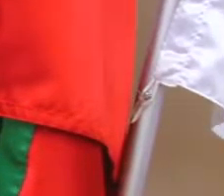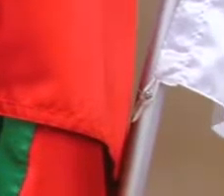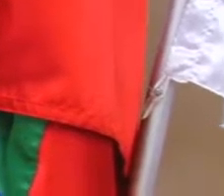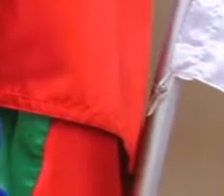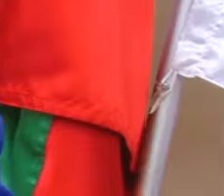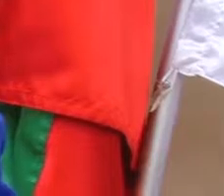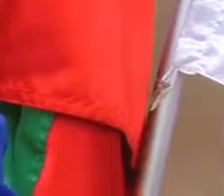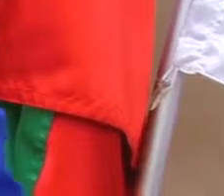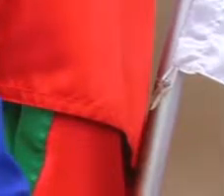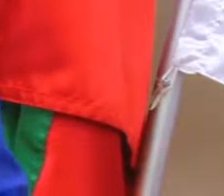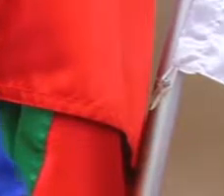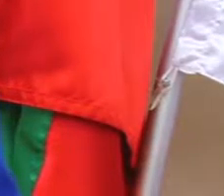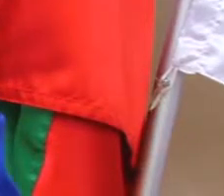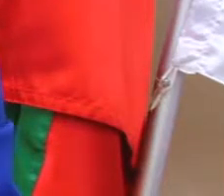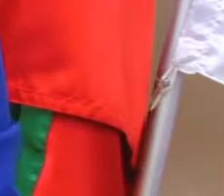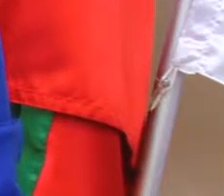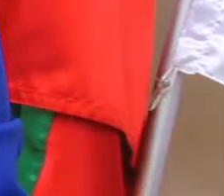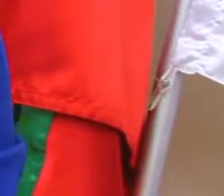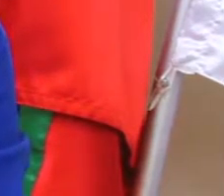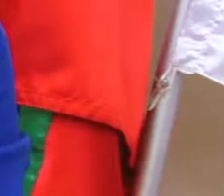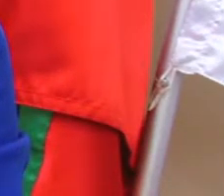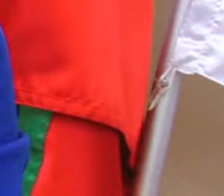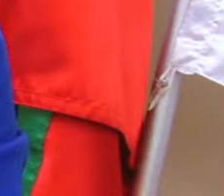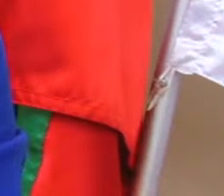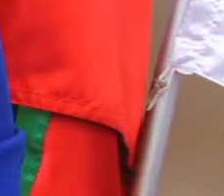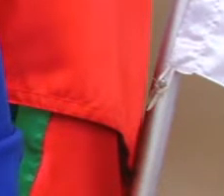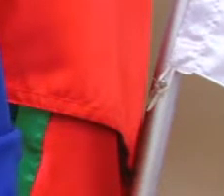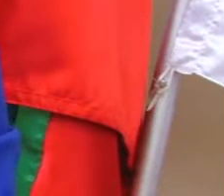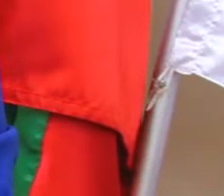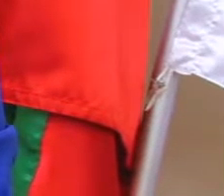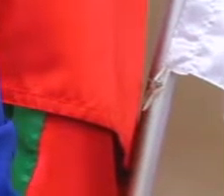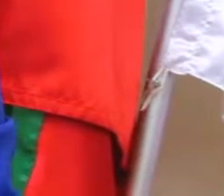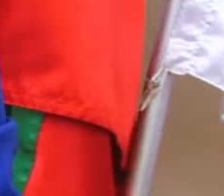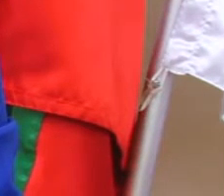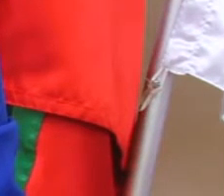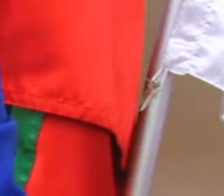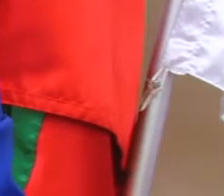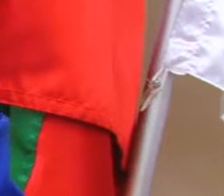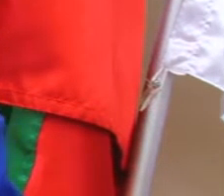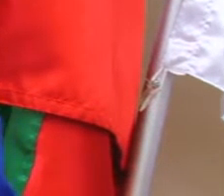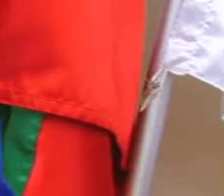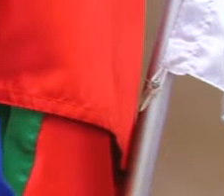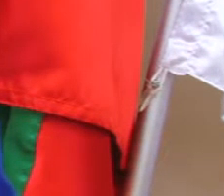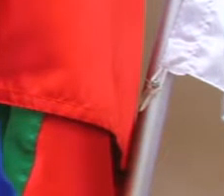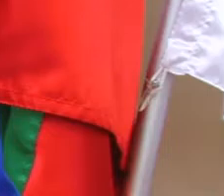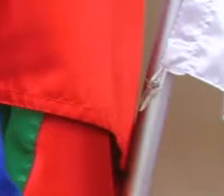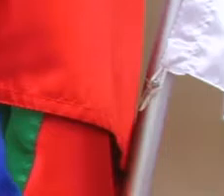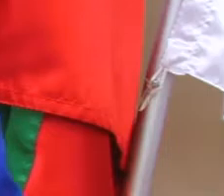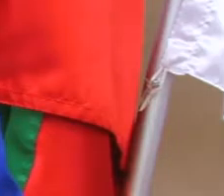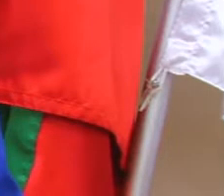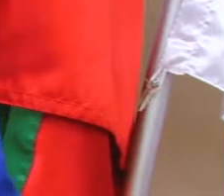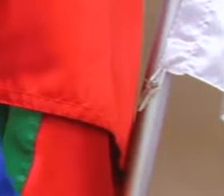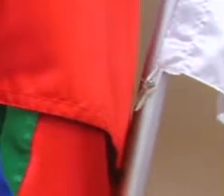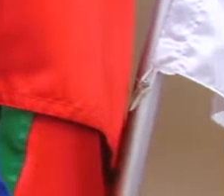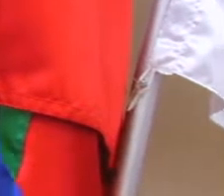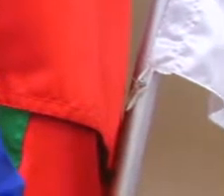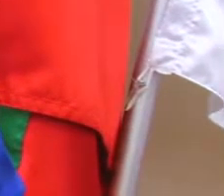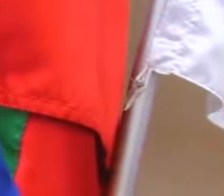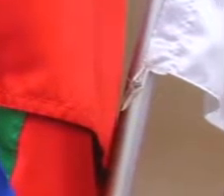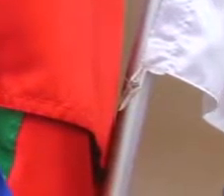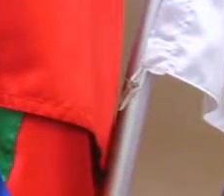dessa moção de aplauso que foi aprovada agora no final da sessão. Então, vereador, por que o